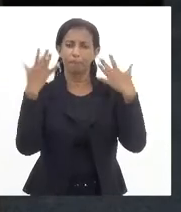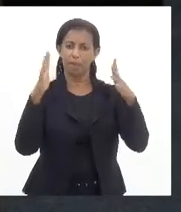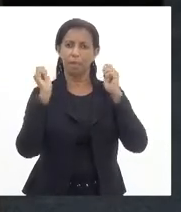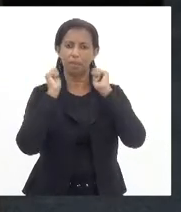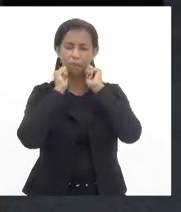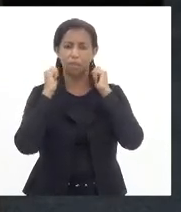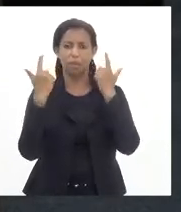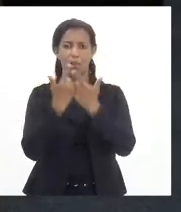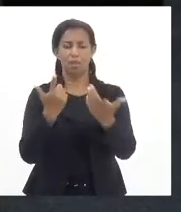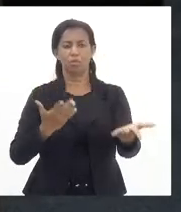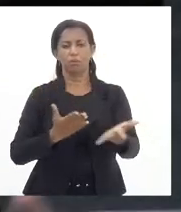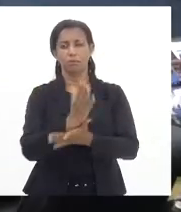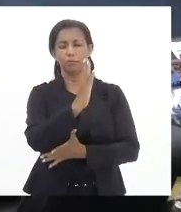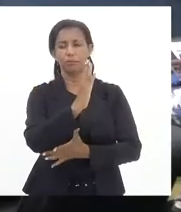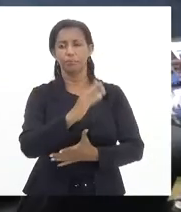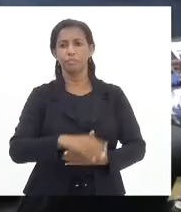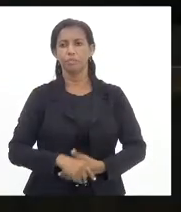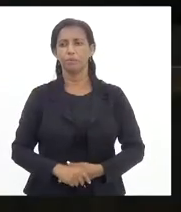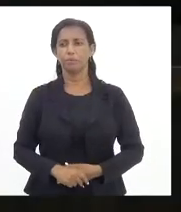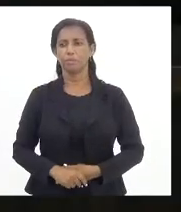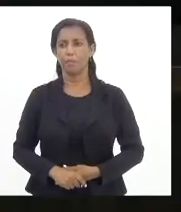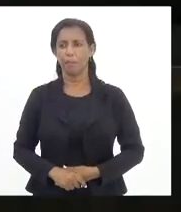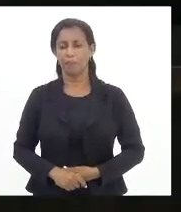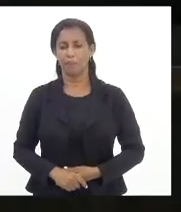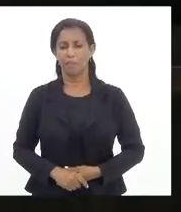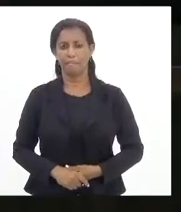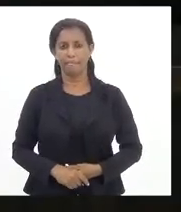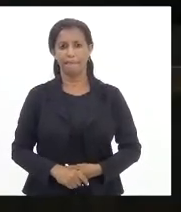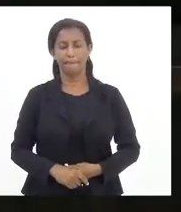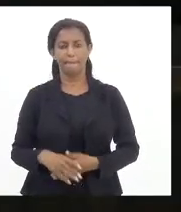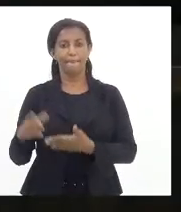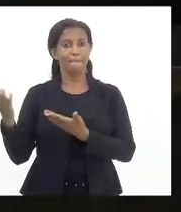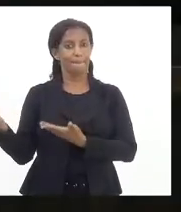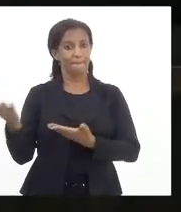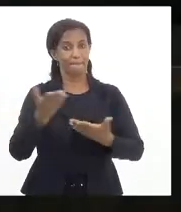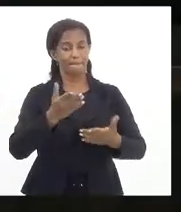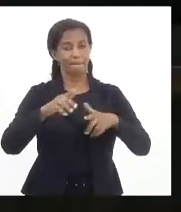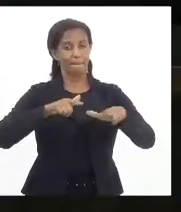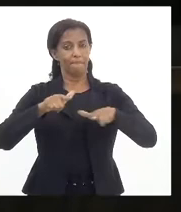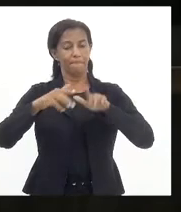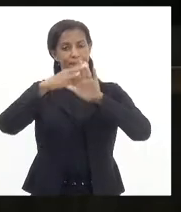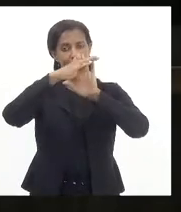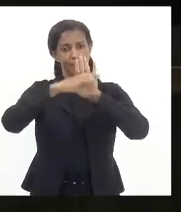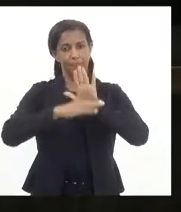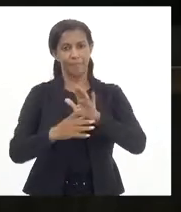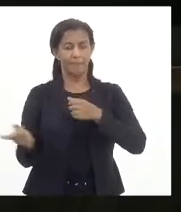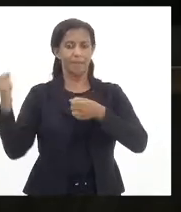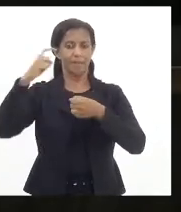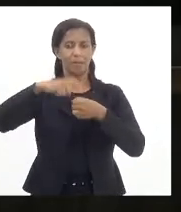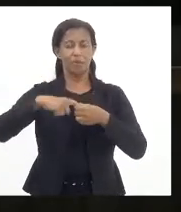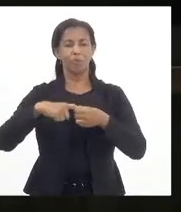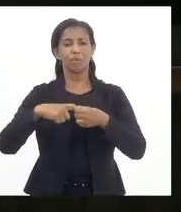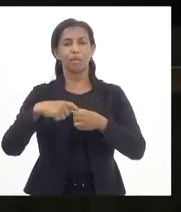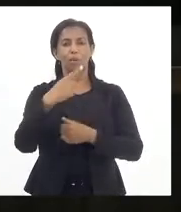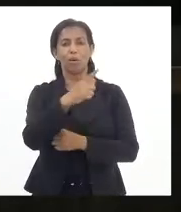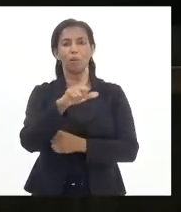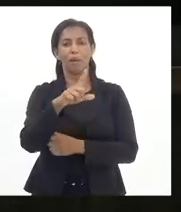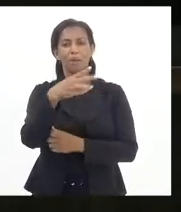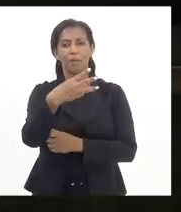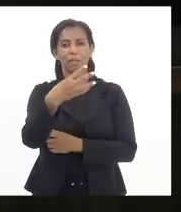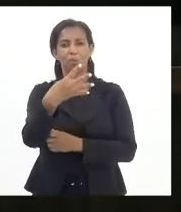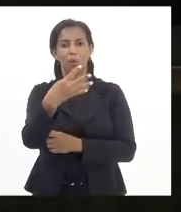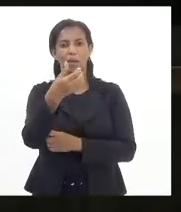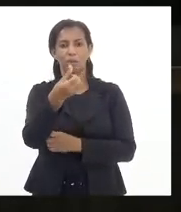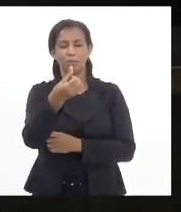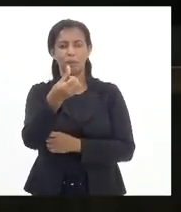sua aprovação. Presidente, se achamos os trabalhos à ordem, voltamos ao projeto de lei 3463